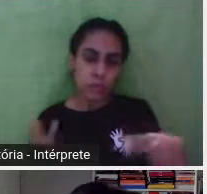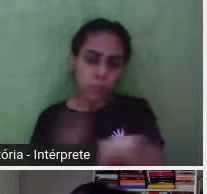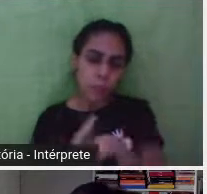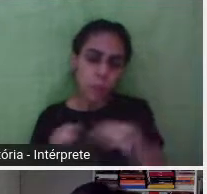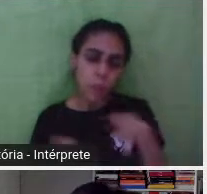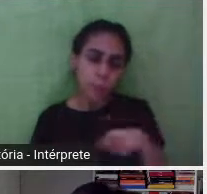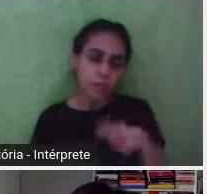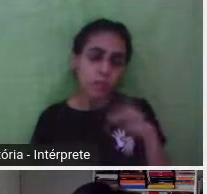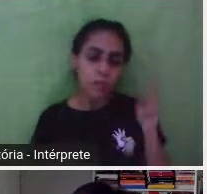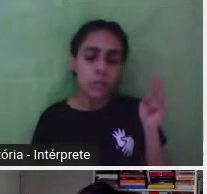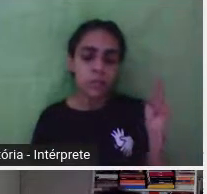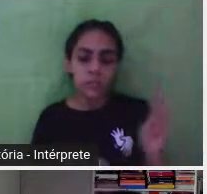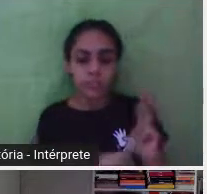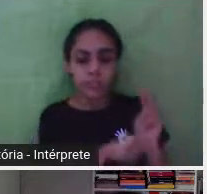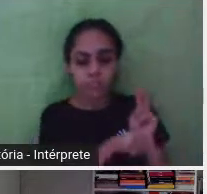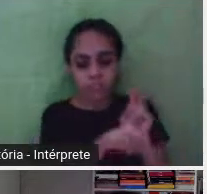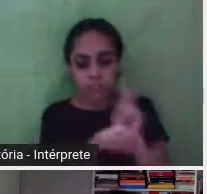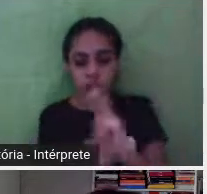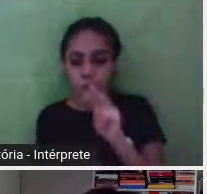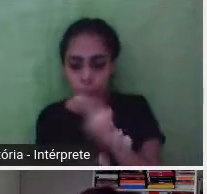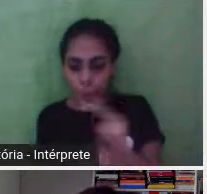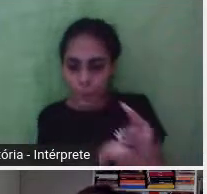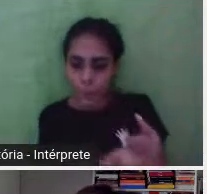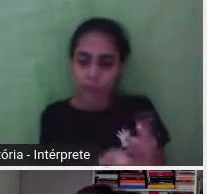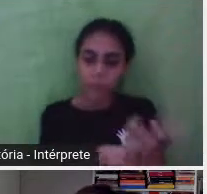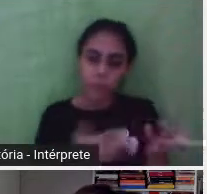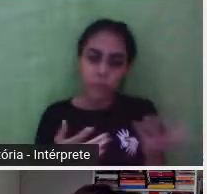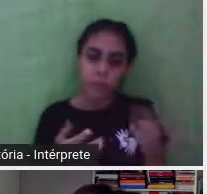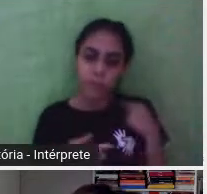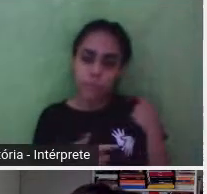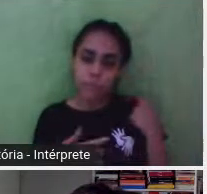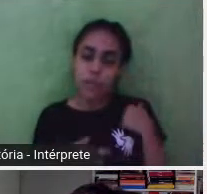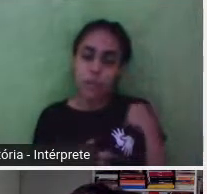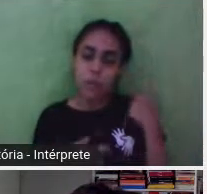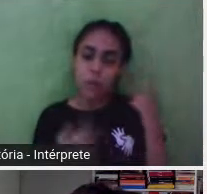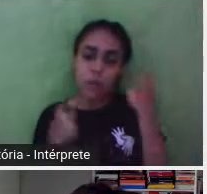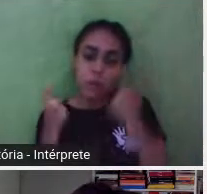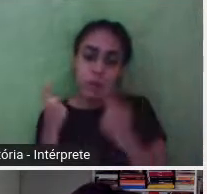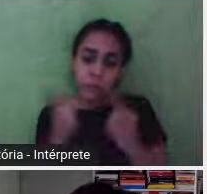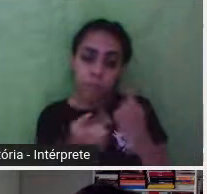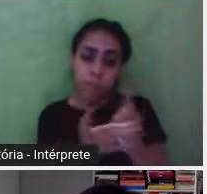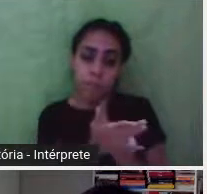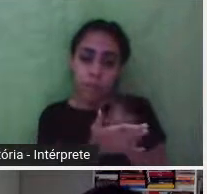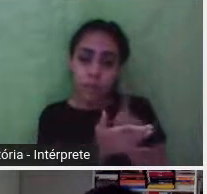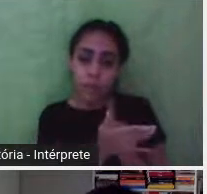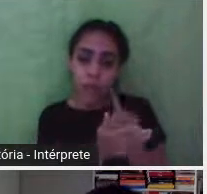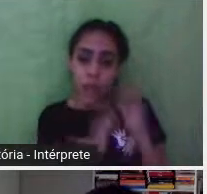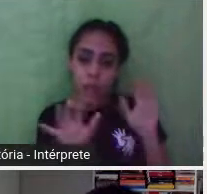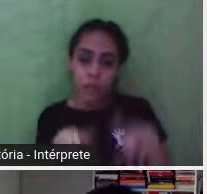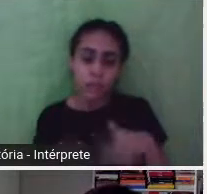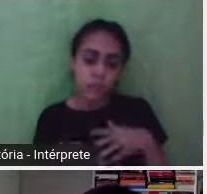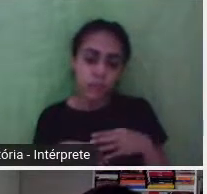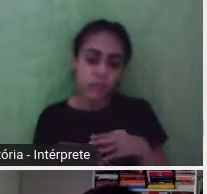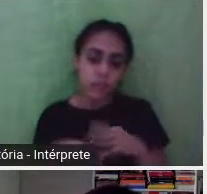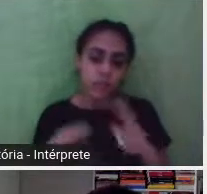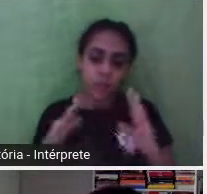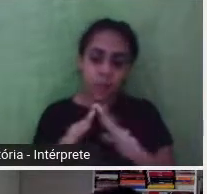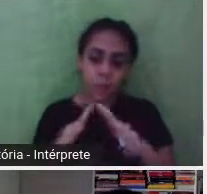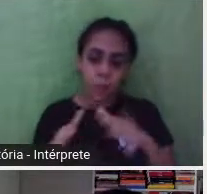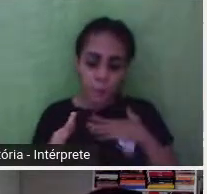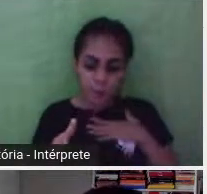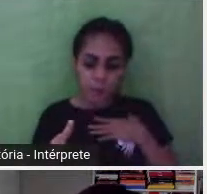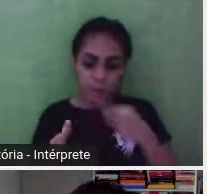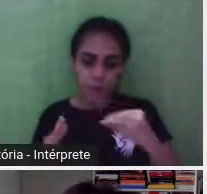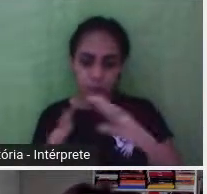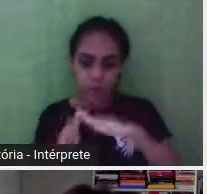É, isso era uma pergunta que me vinha muito à mente quando eu deixava a minha filha na escola, ela pequenininha,